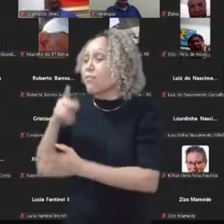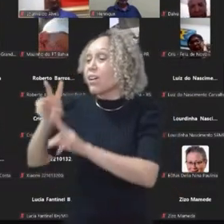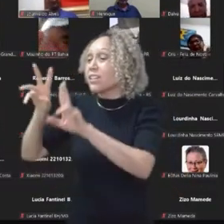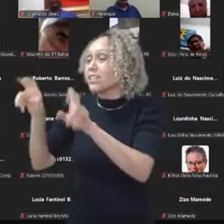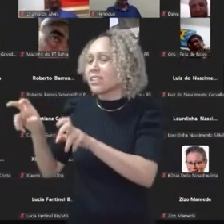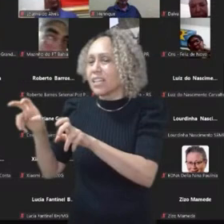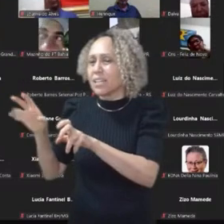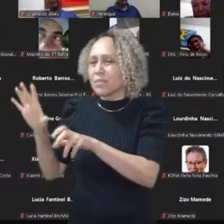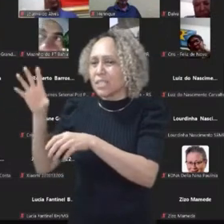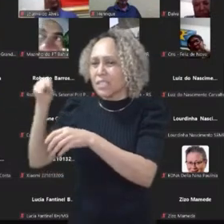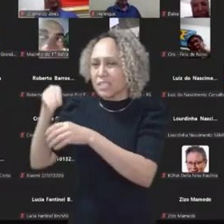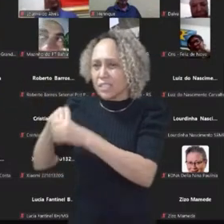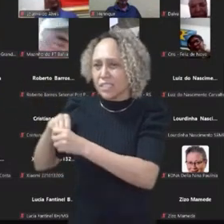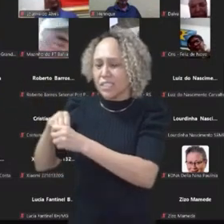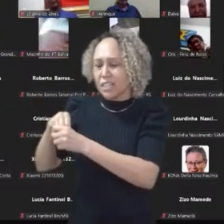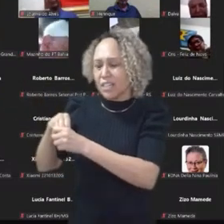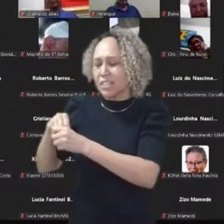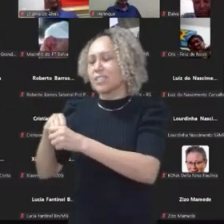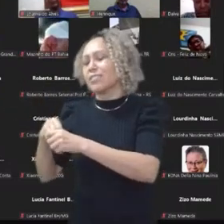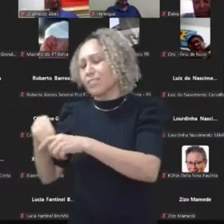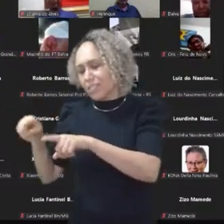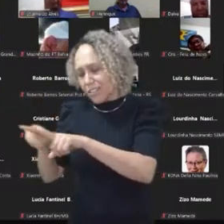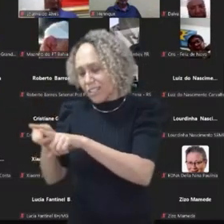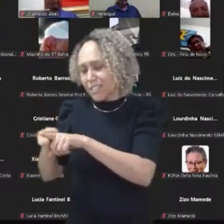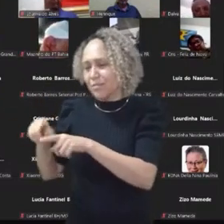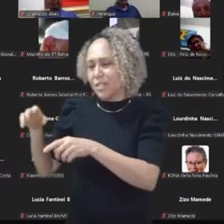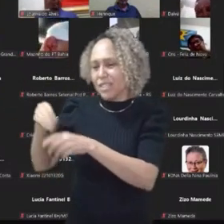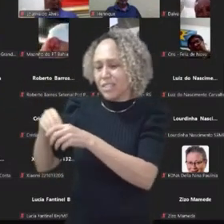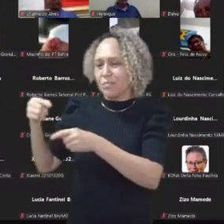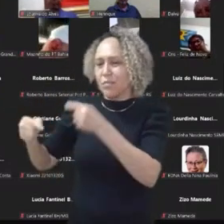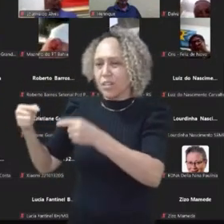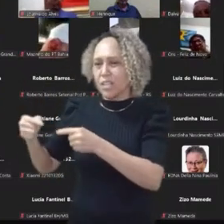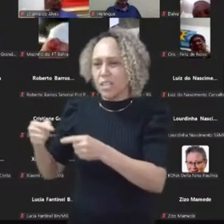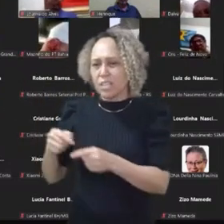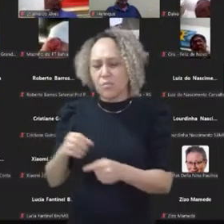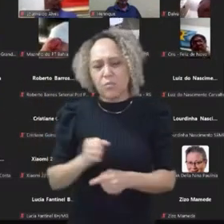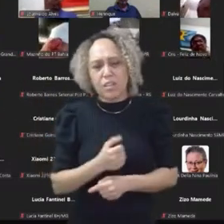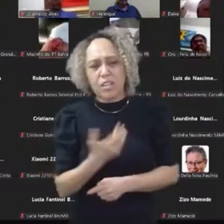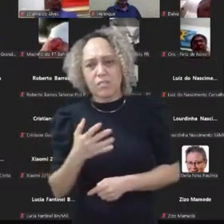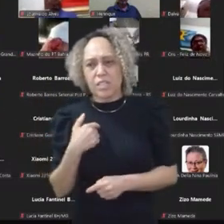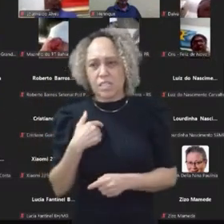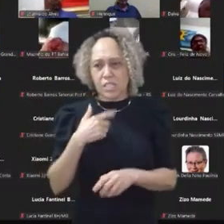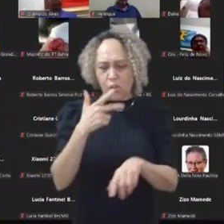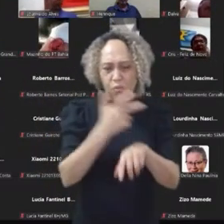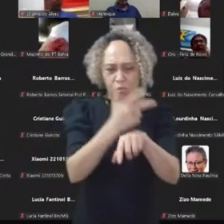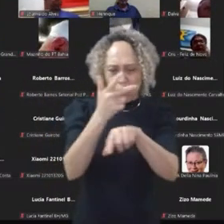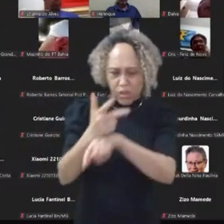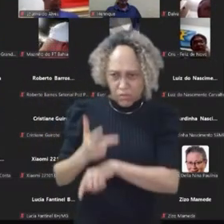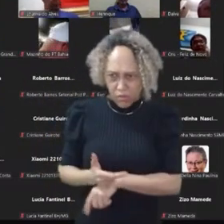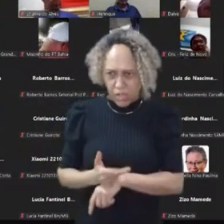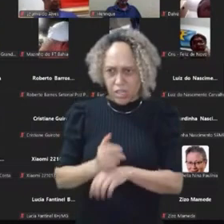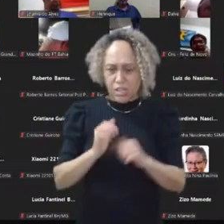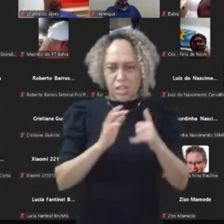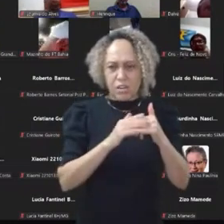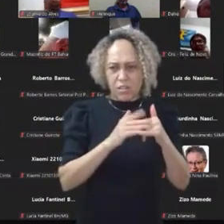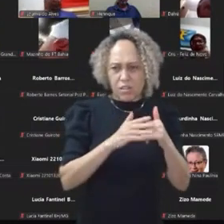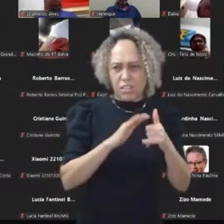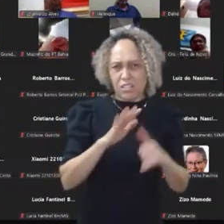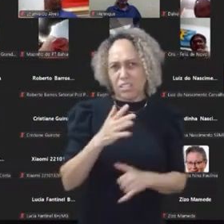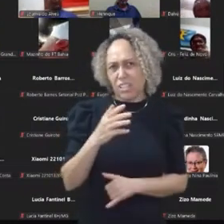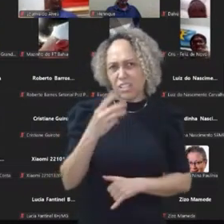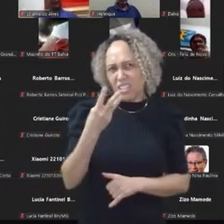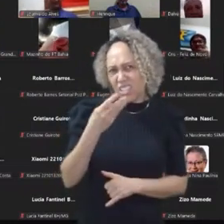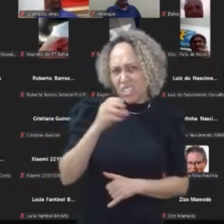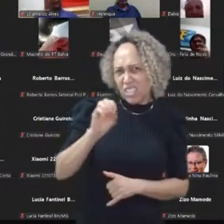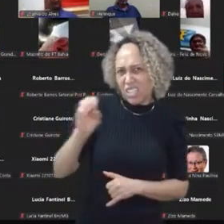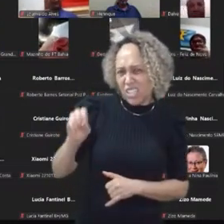meio daquilo eles colocam a política. muitas vezes, quando eu faço vídeos no YouTube, alguns vídeos tem aí 300, 400 mil visualizações,